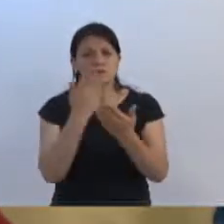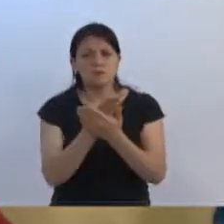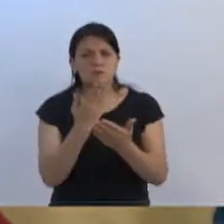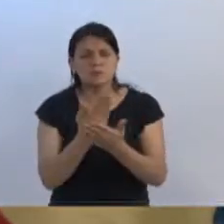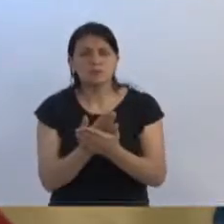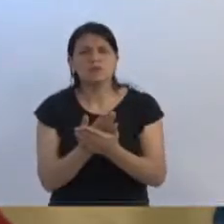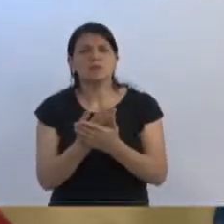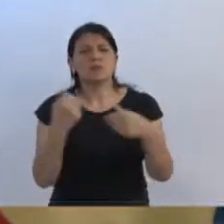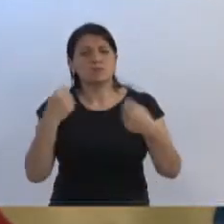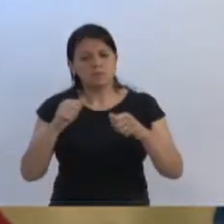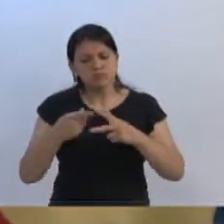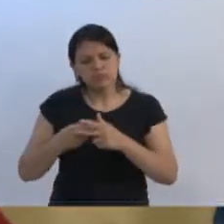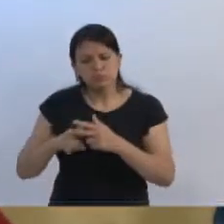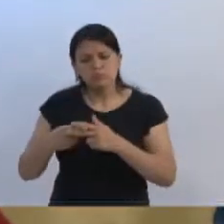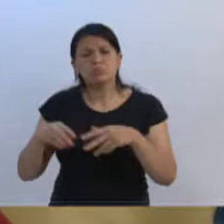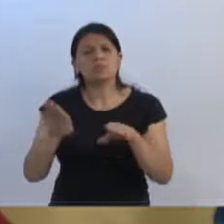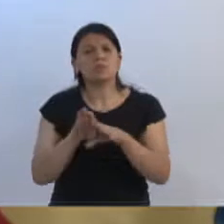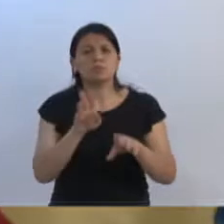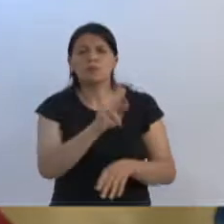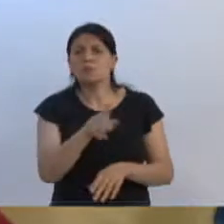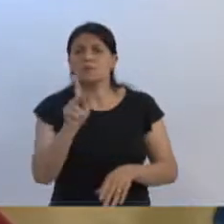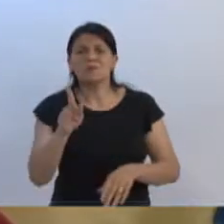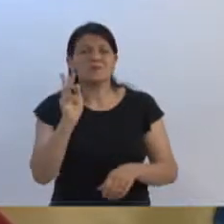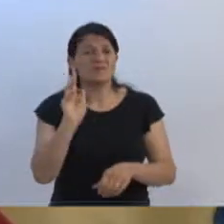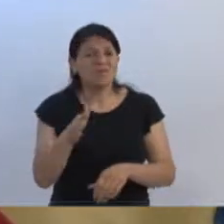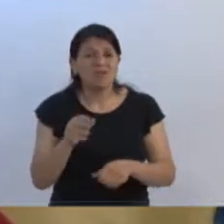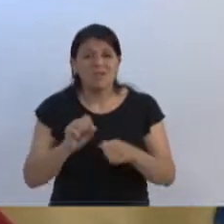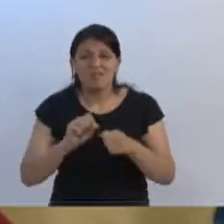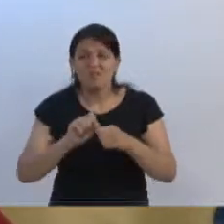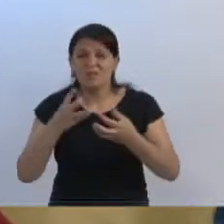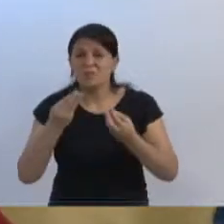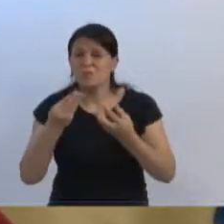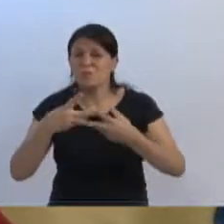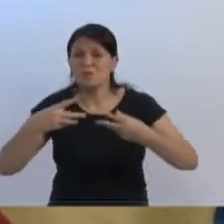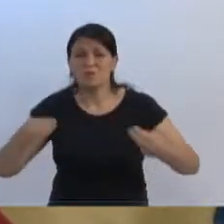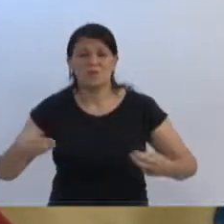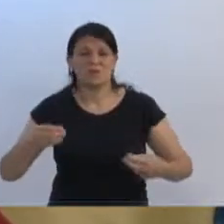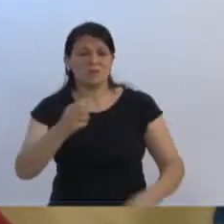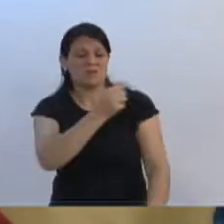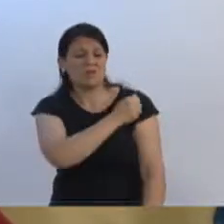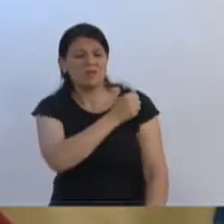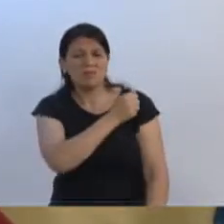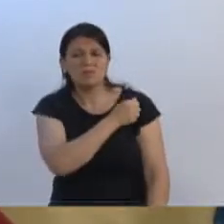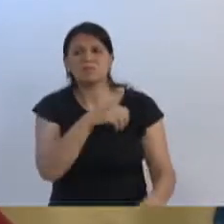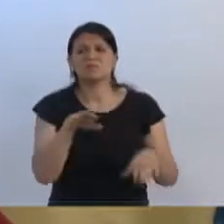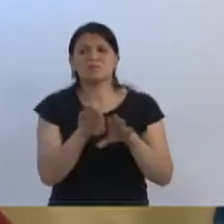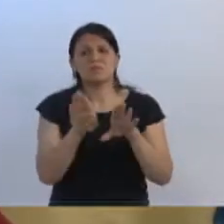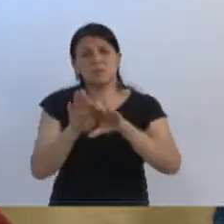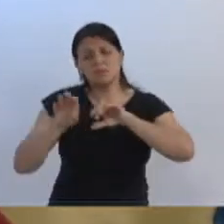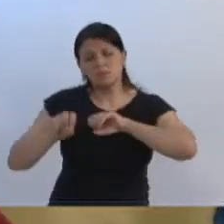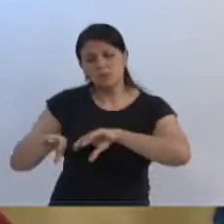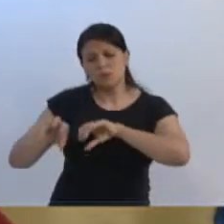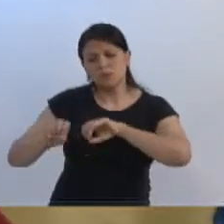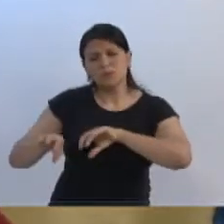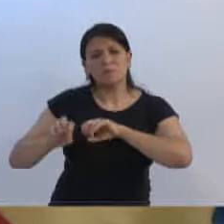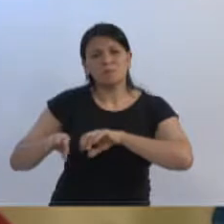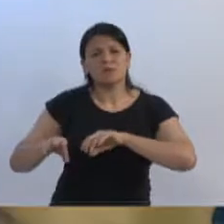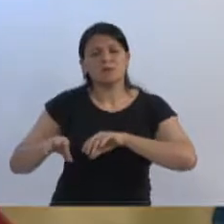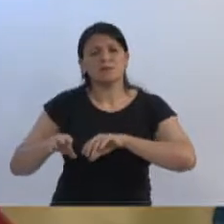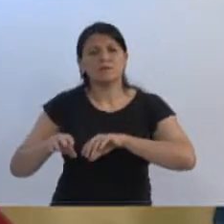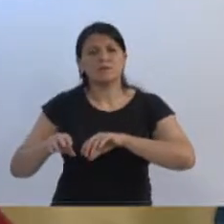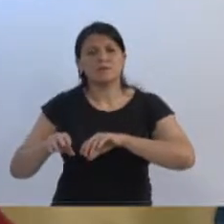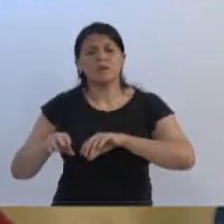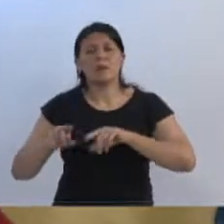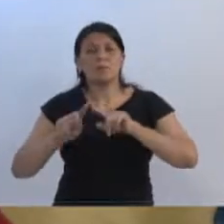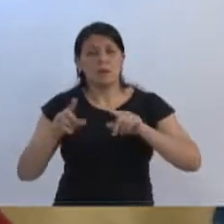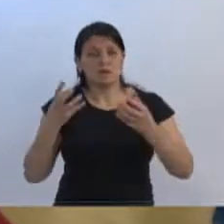realmente os professores já fazem aquém do além do que podem pelos alunos e pelo ensino fundamental, nós queremos também